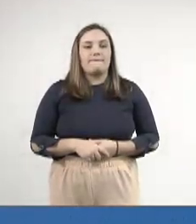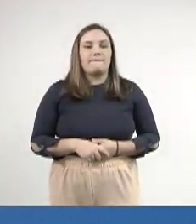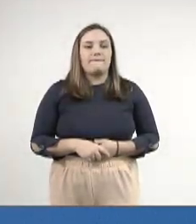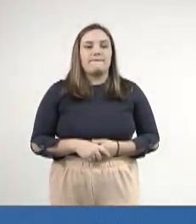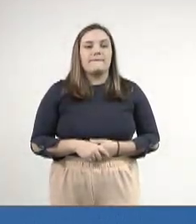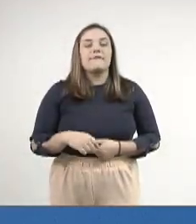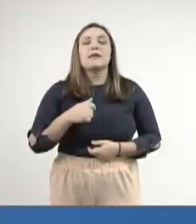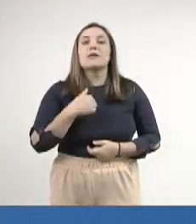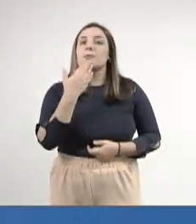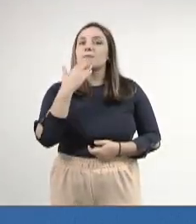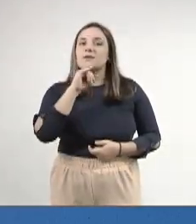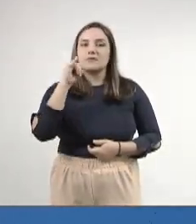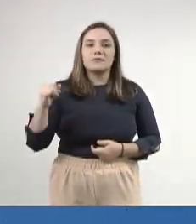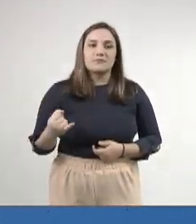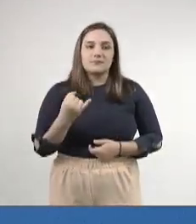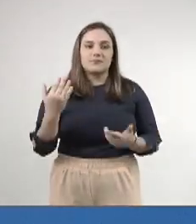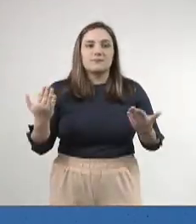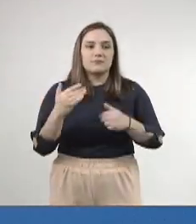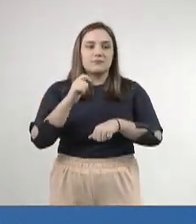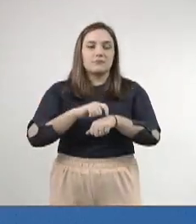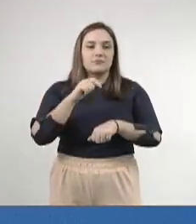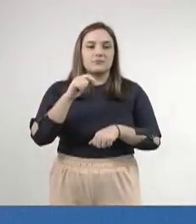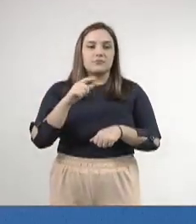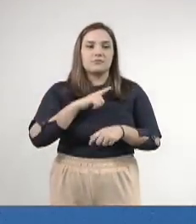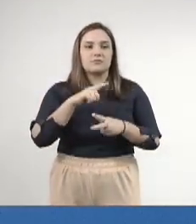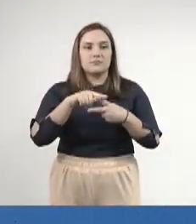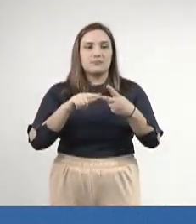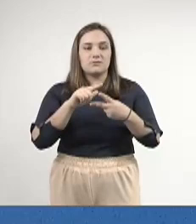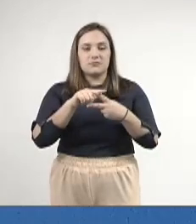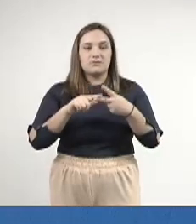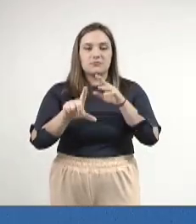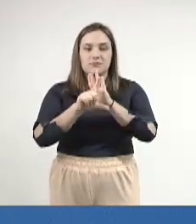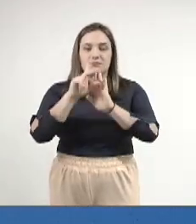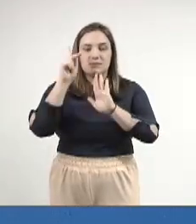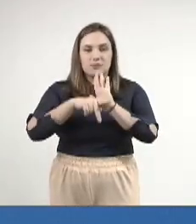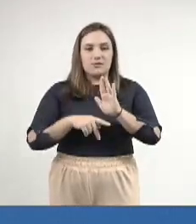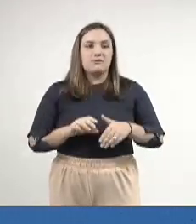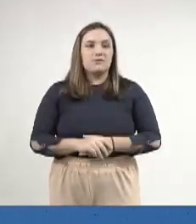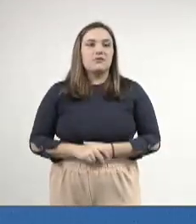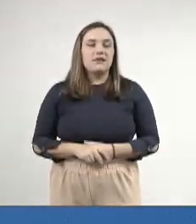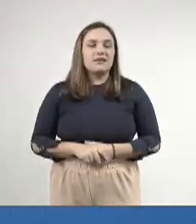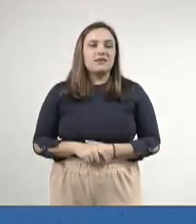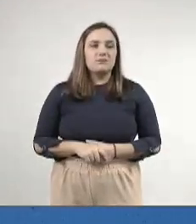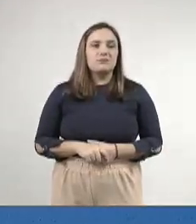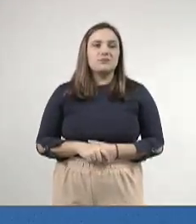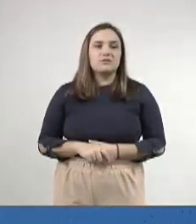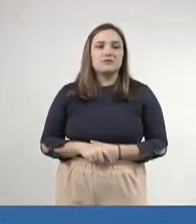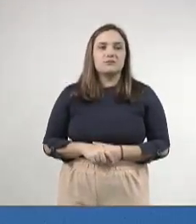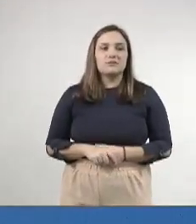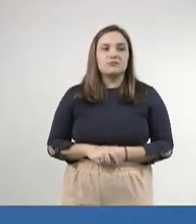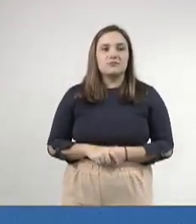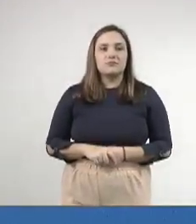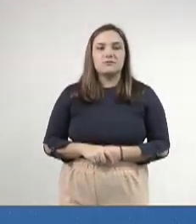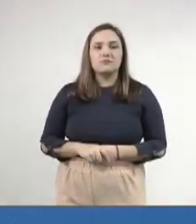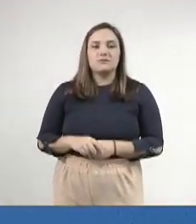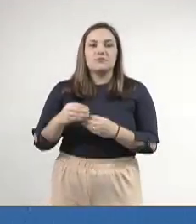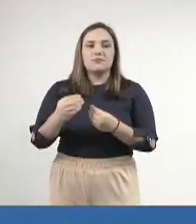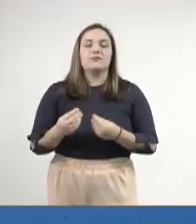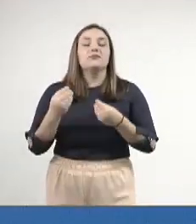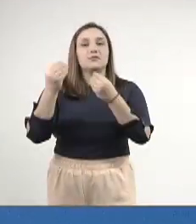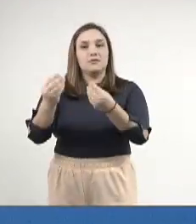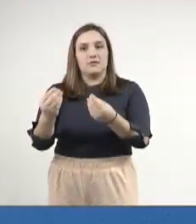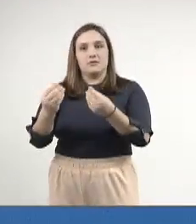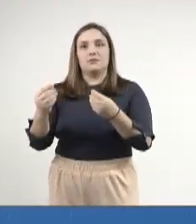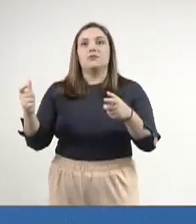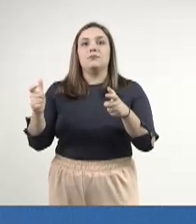oportunidade de fazê-lo nesse momento. São dois projetos de lei, senhor presidente, que eu entrego aqui no pequeno